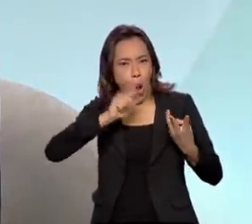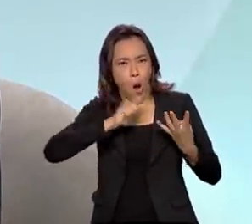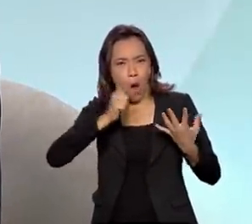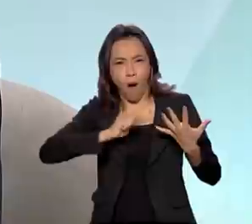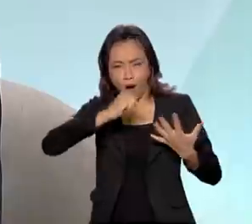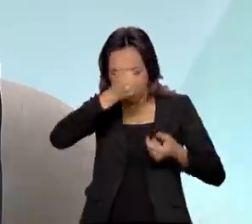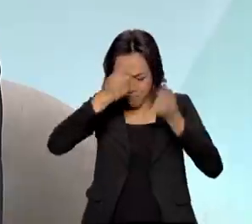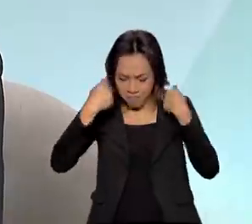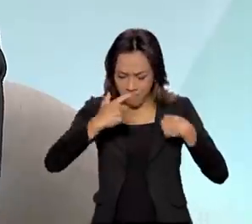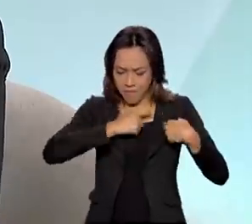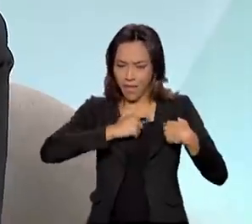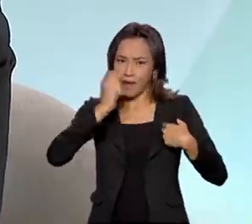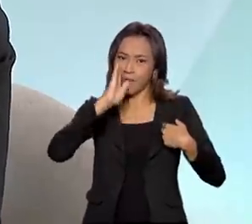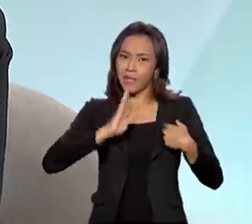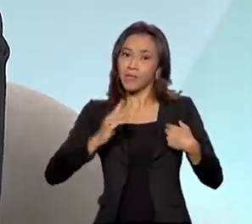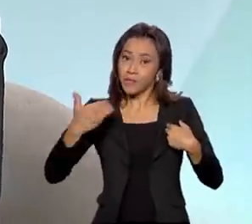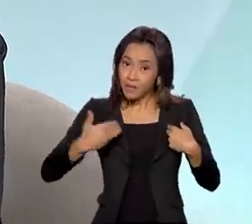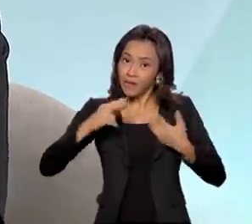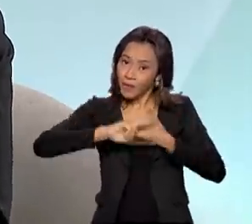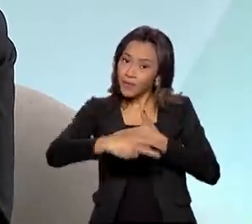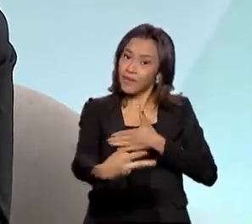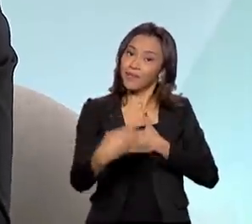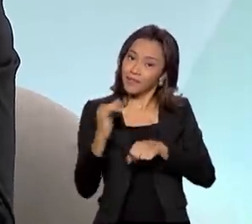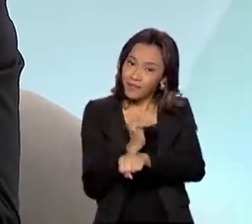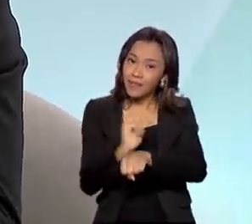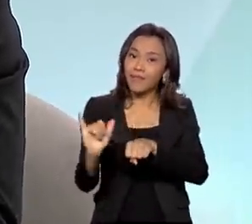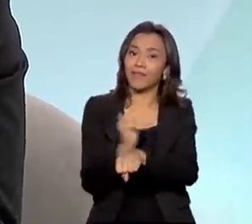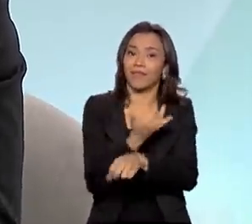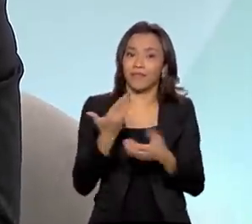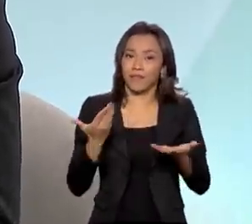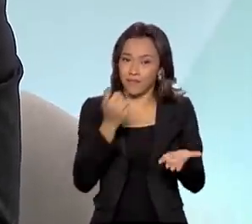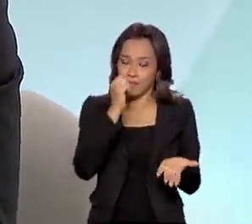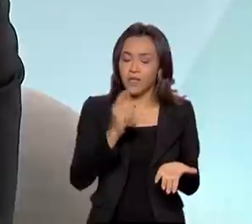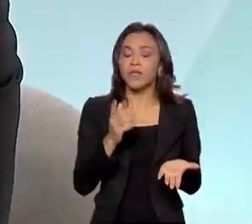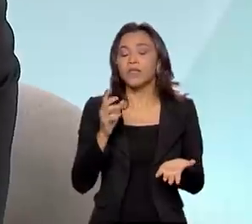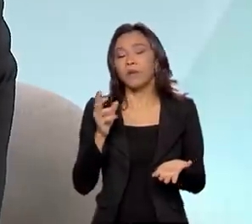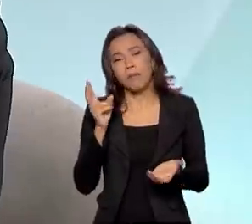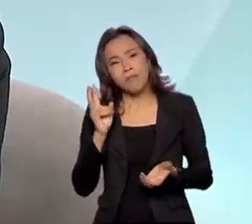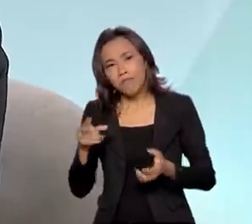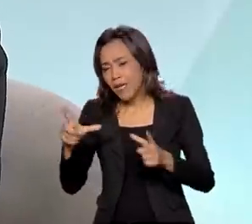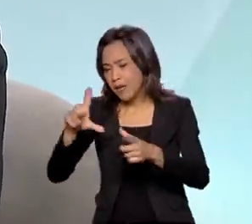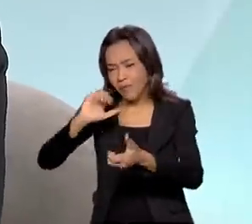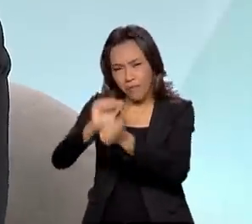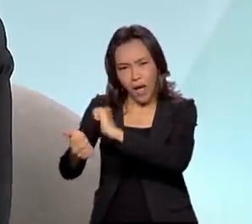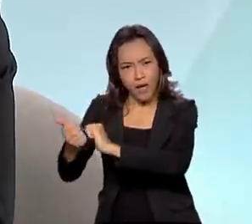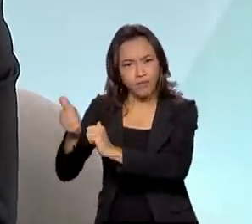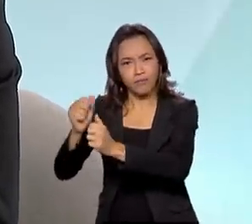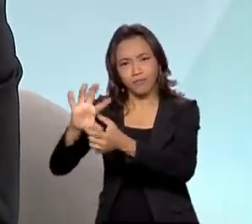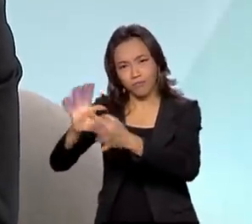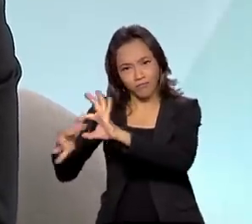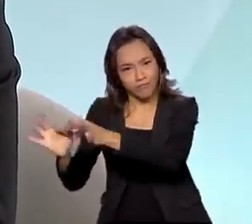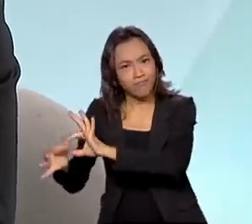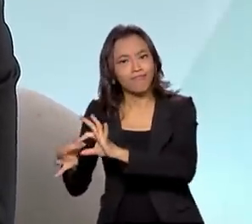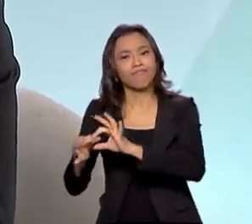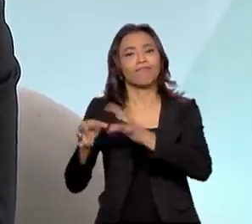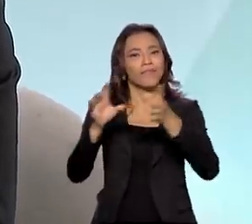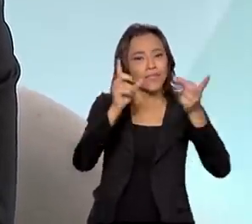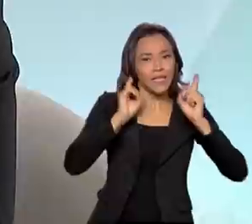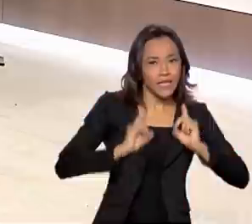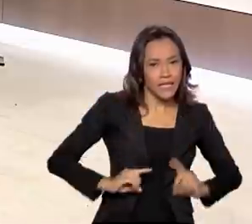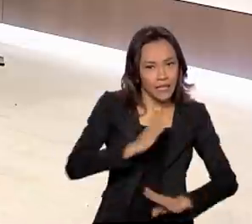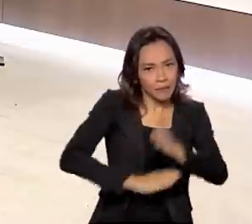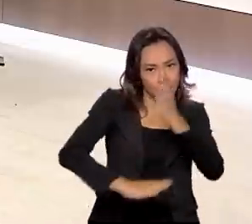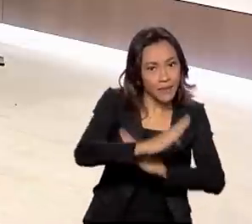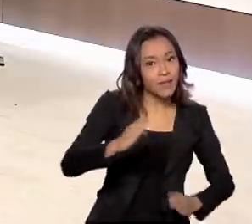Brasil até então, fruto de toda essa estratégia. Então, tanto na Olimpíada quanto na Paralimpíada, certo, foram... Superando,